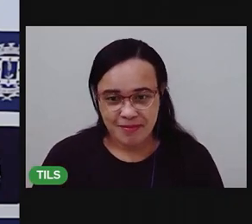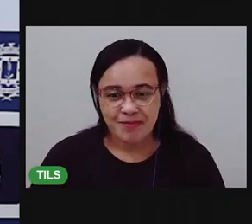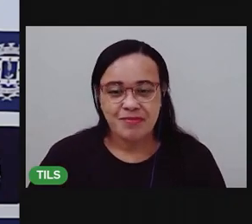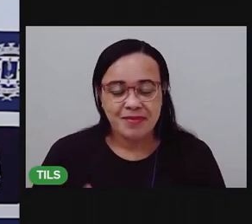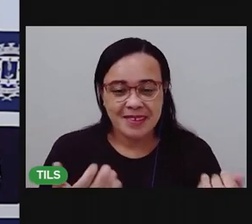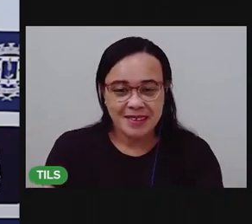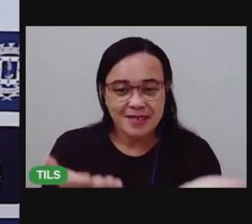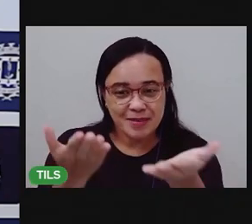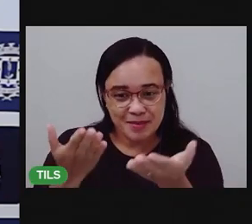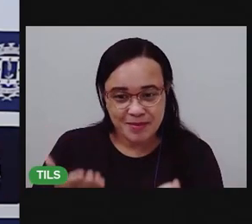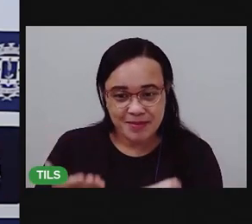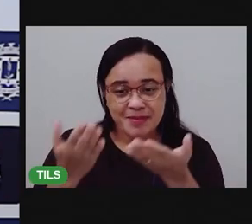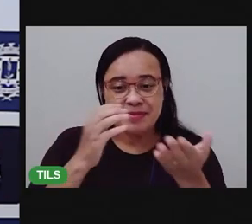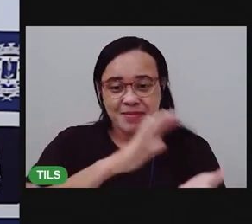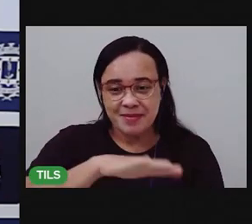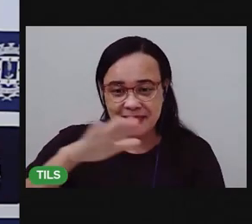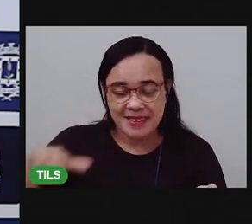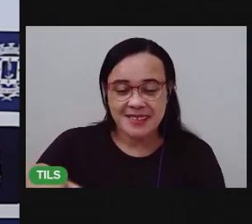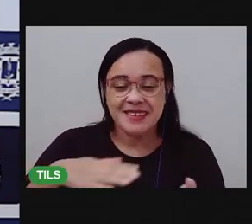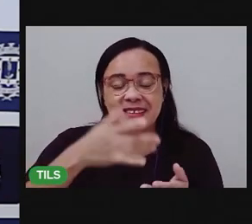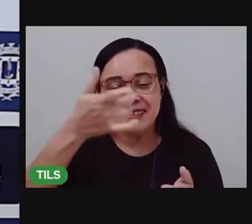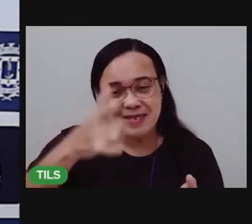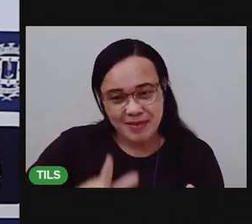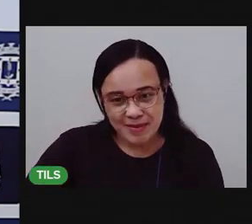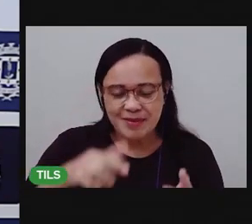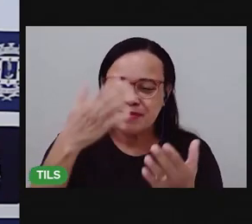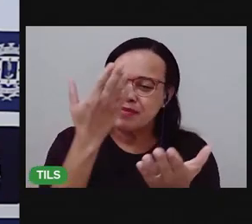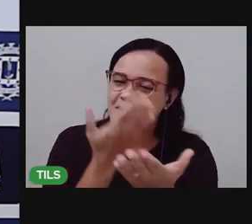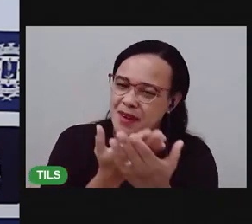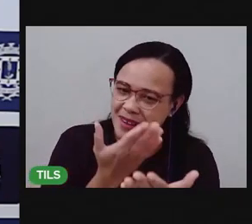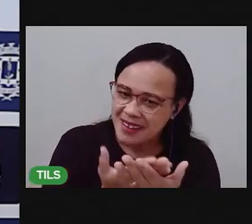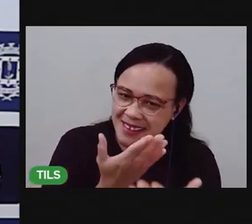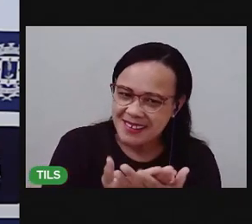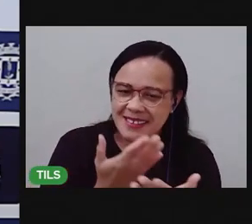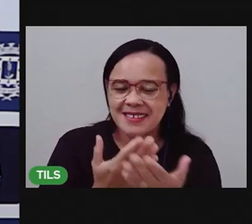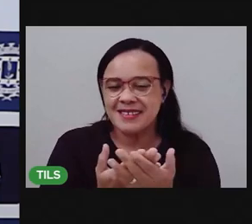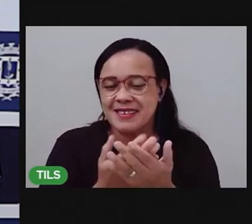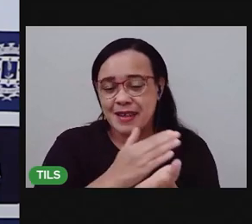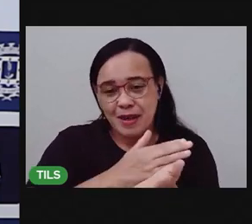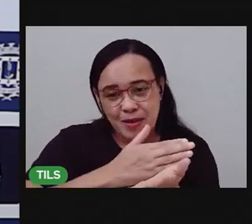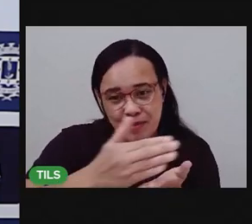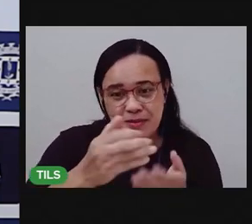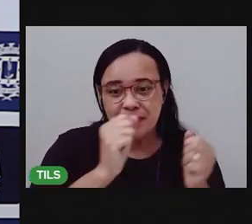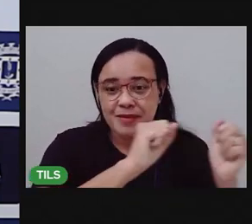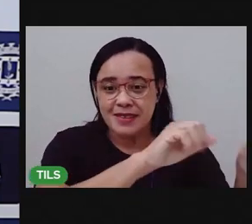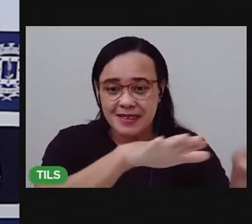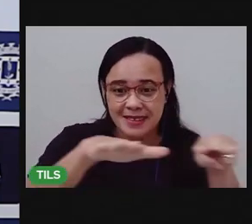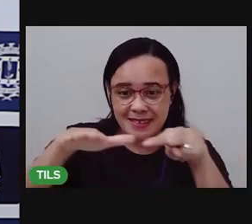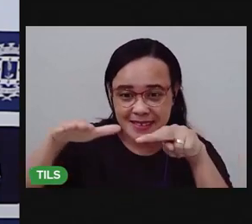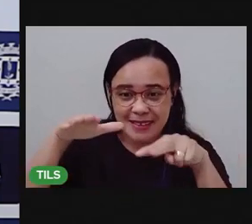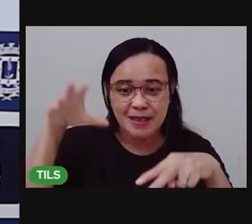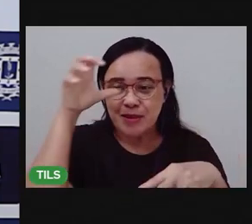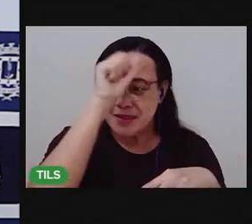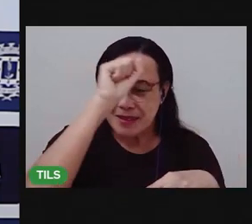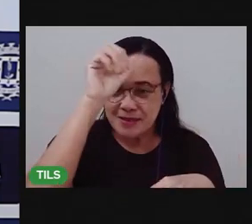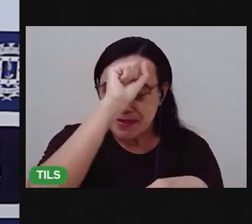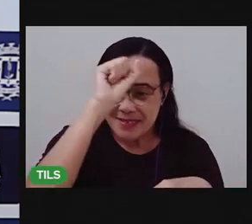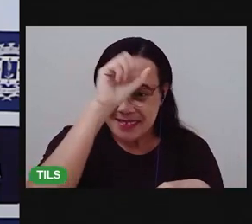Sejam bem-vindas, crianças, a mais um dia de aula. Estamos iniciando mais uma semana de aprendizagem.